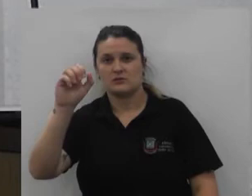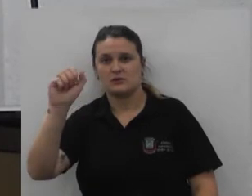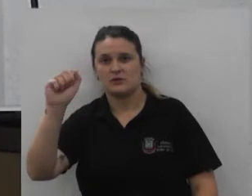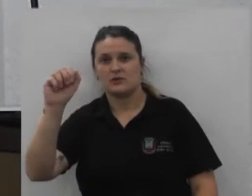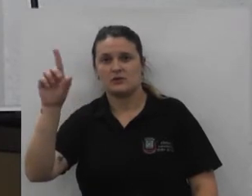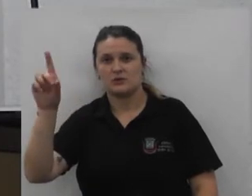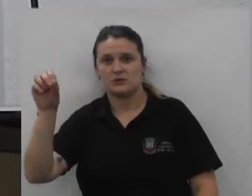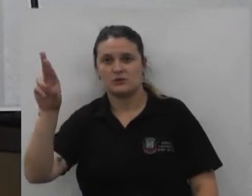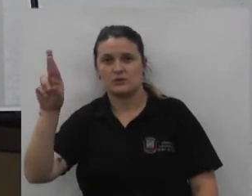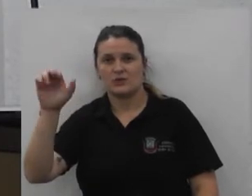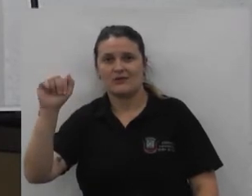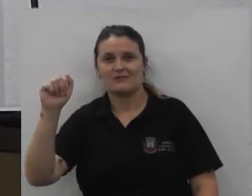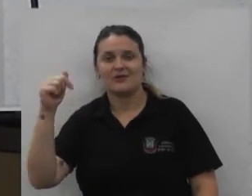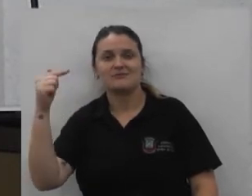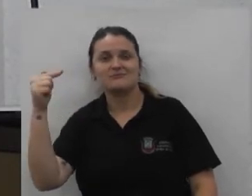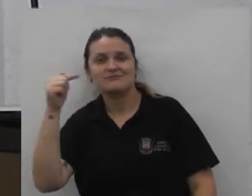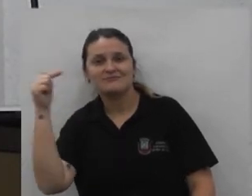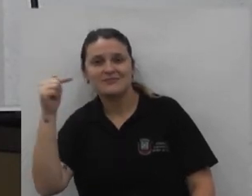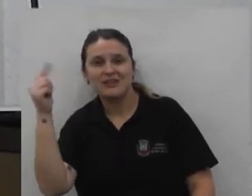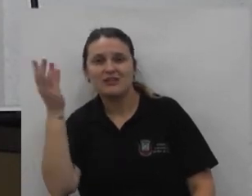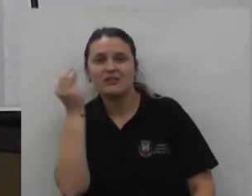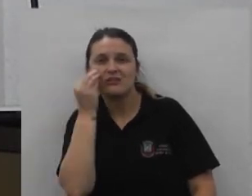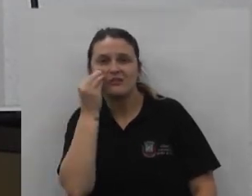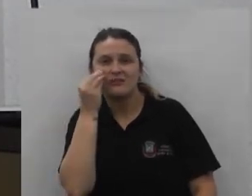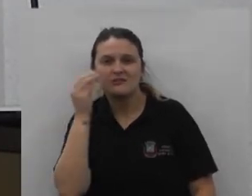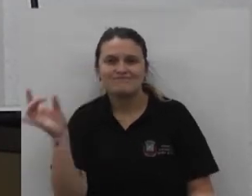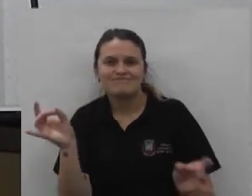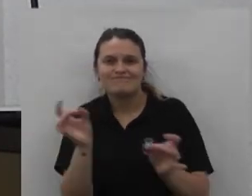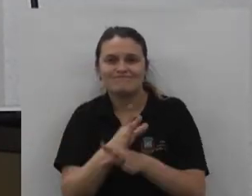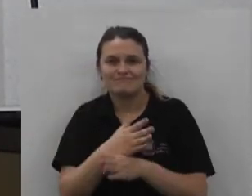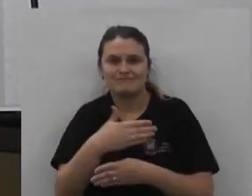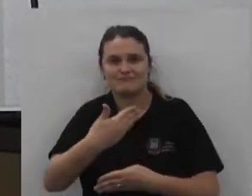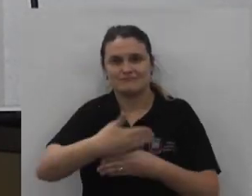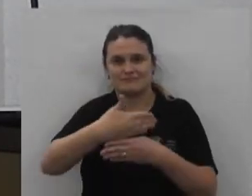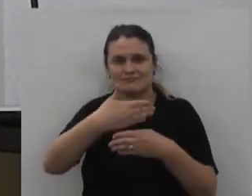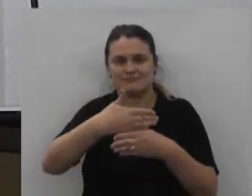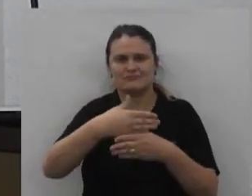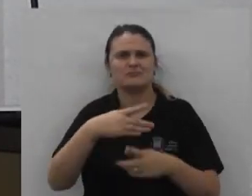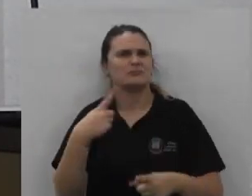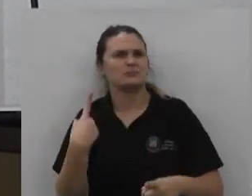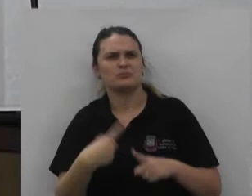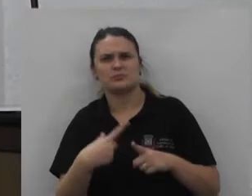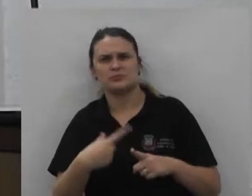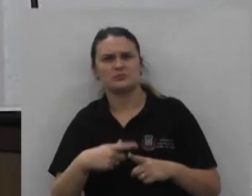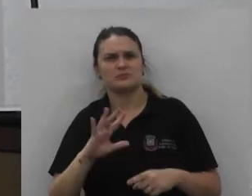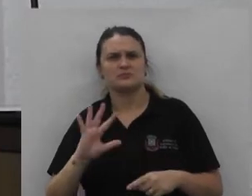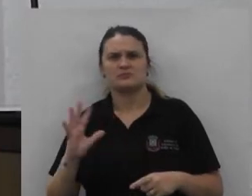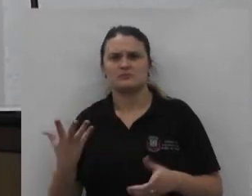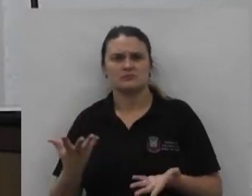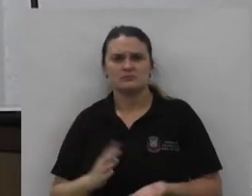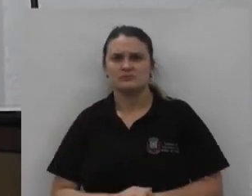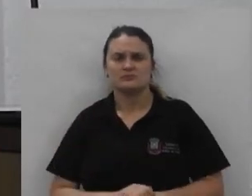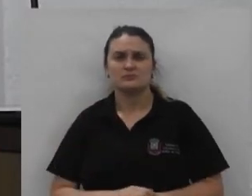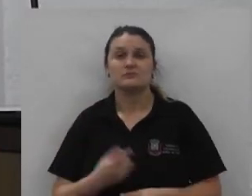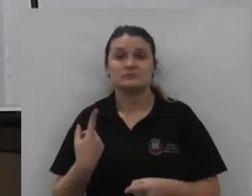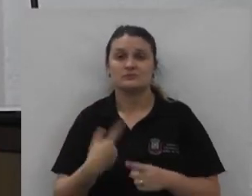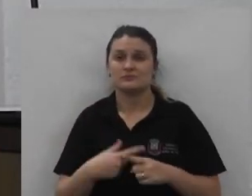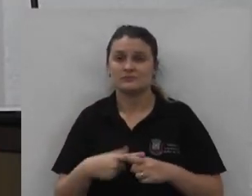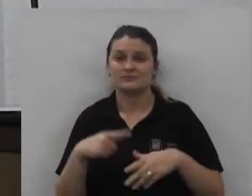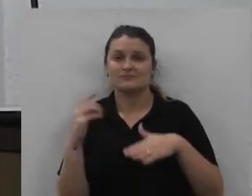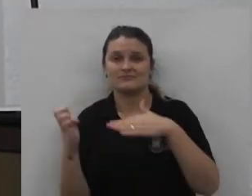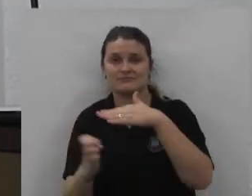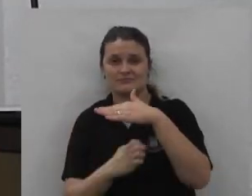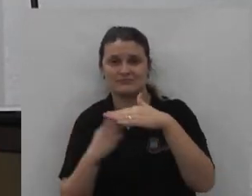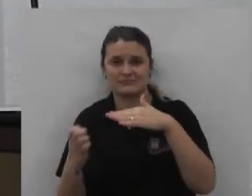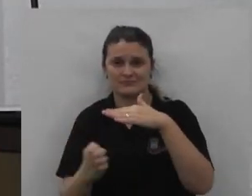de finalização de obra isso porque acontece porque empresas